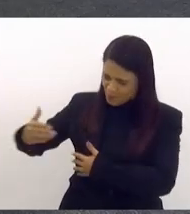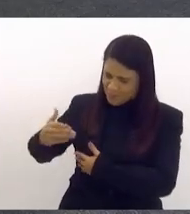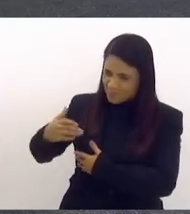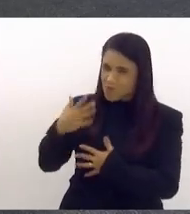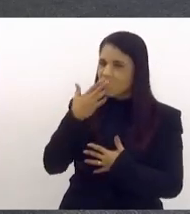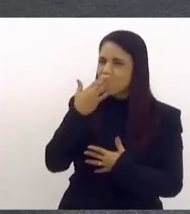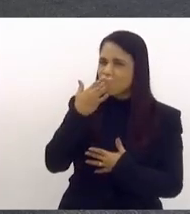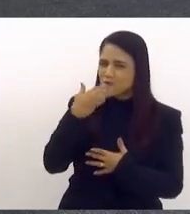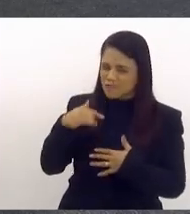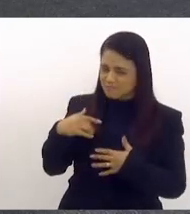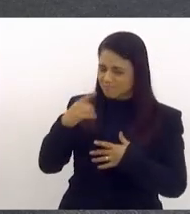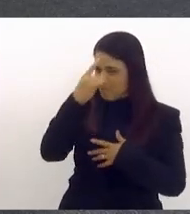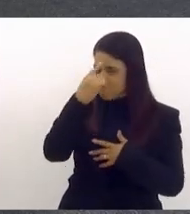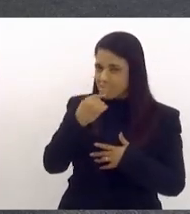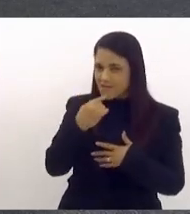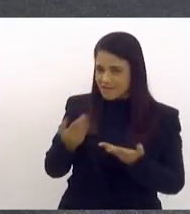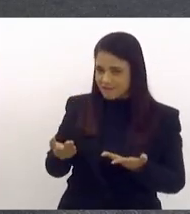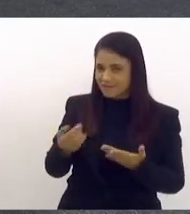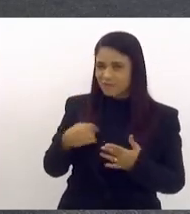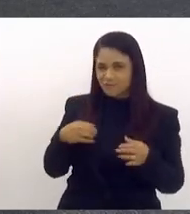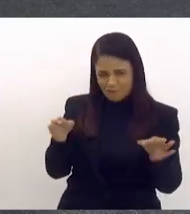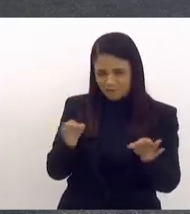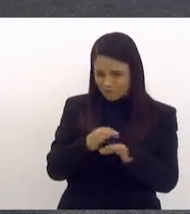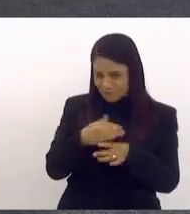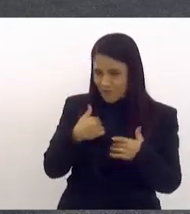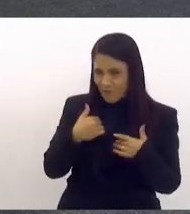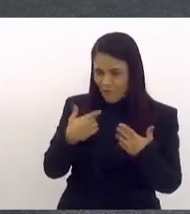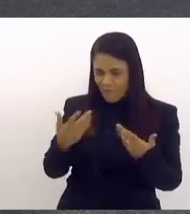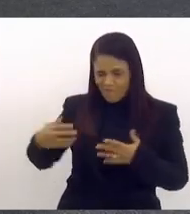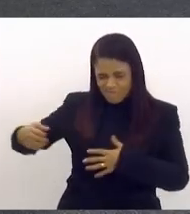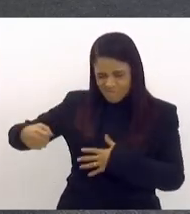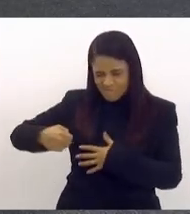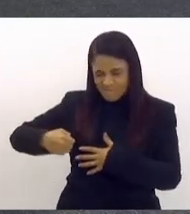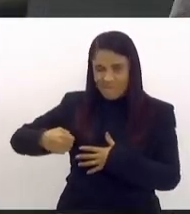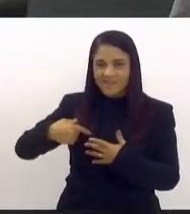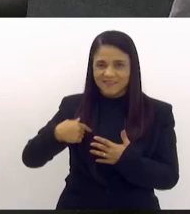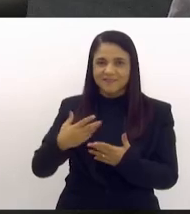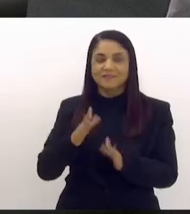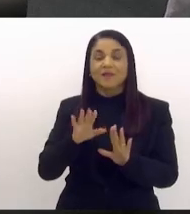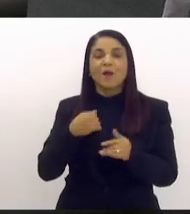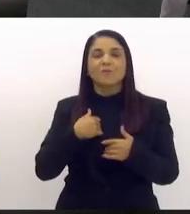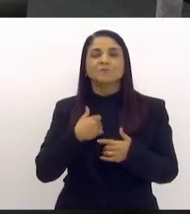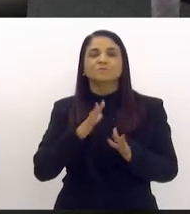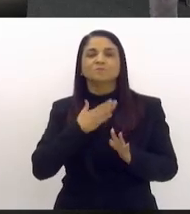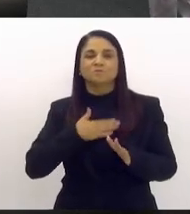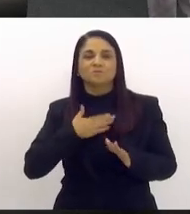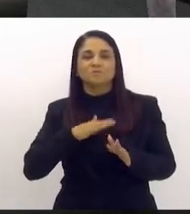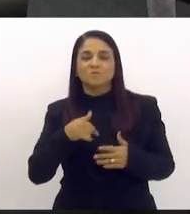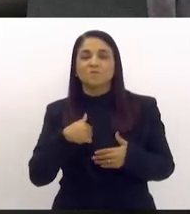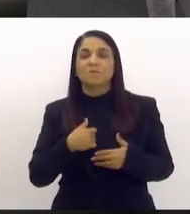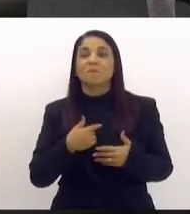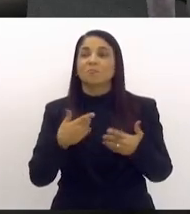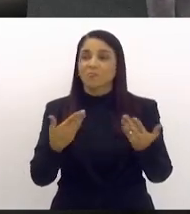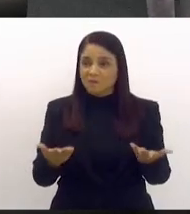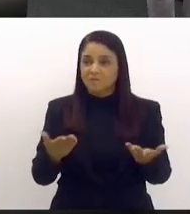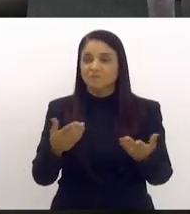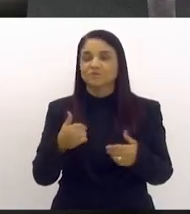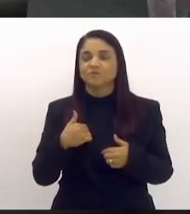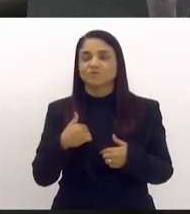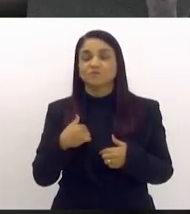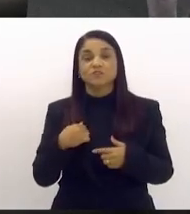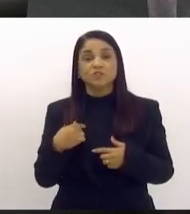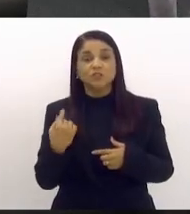Já vou concluir, Tia Ju. Veja que eu estou me espalhando um pouco aqui, não estou chegando no ponto. Então, nós